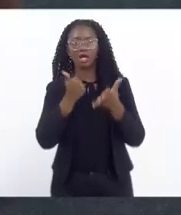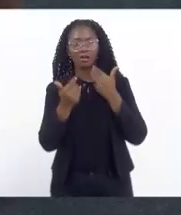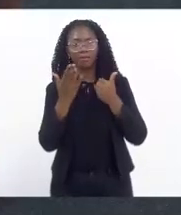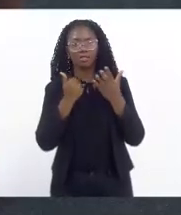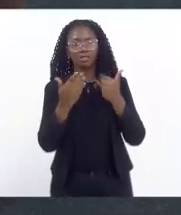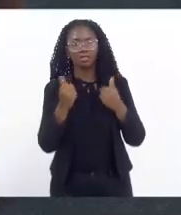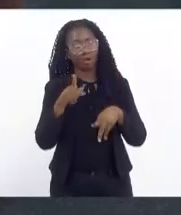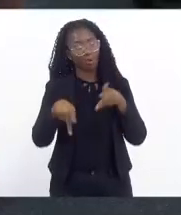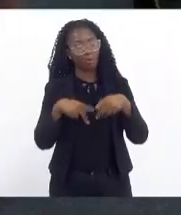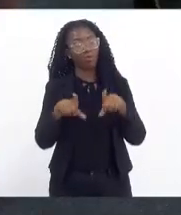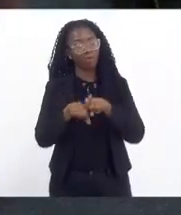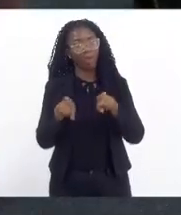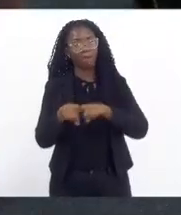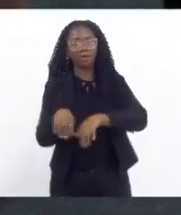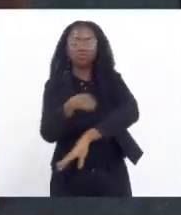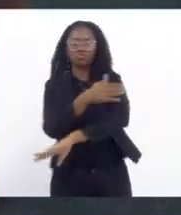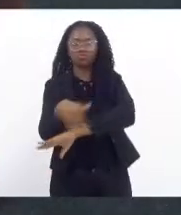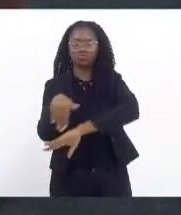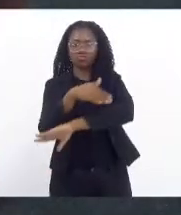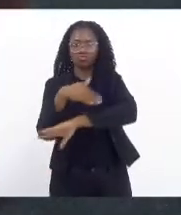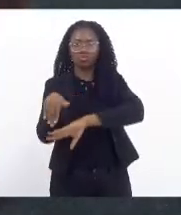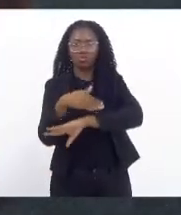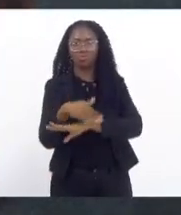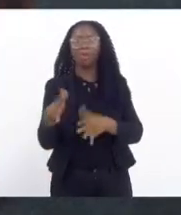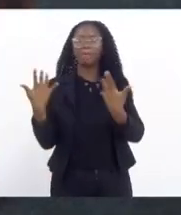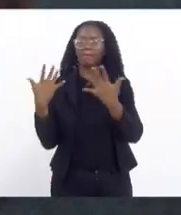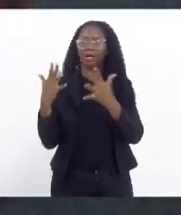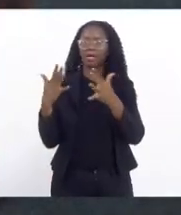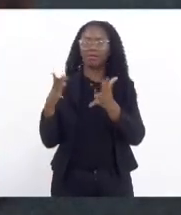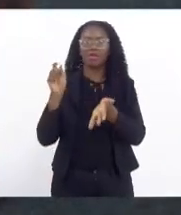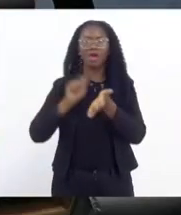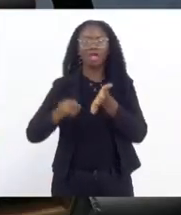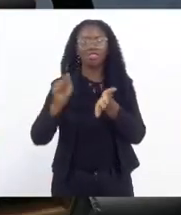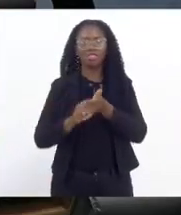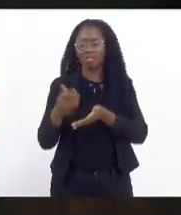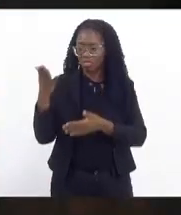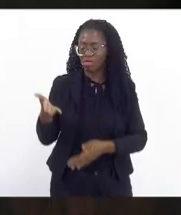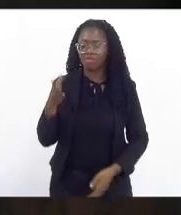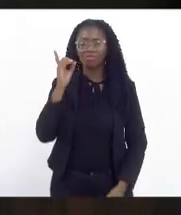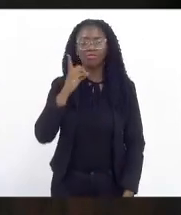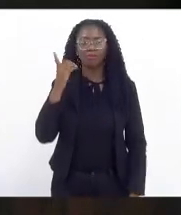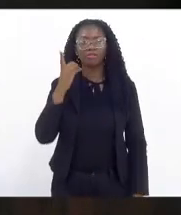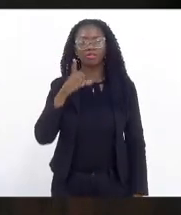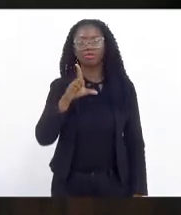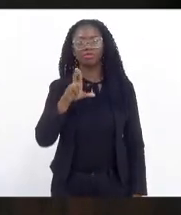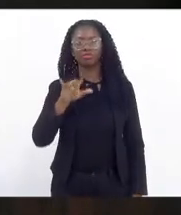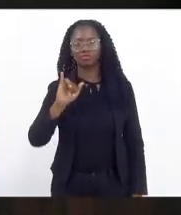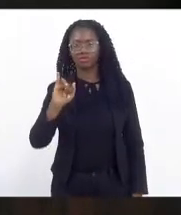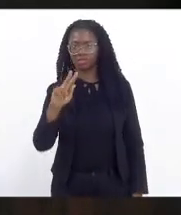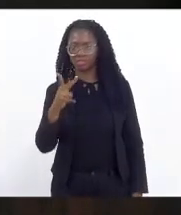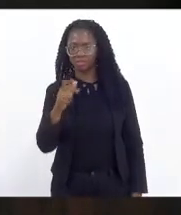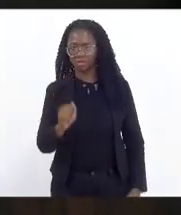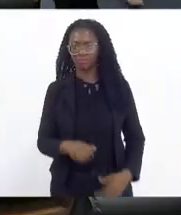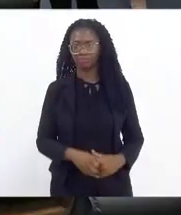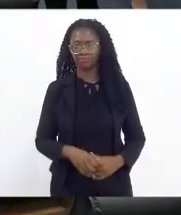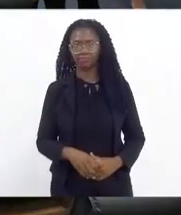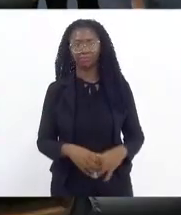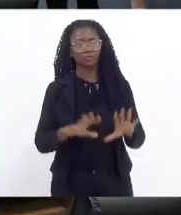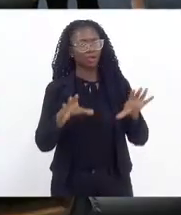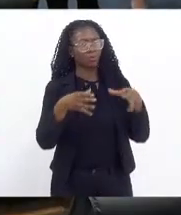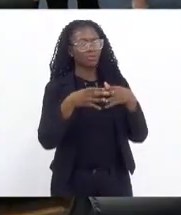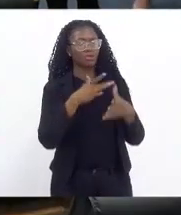quero parabenizar a autora, a deputada Lucinha. Pela Comissão de Saúde, a deputada Marta Rocha.